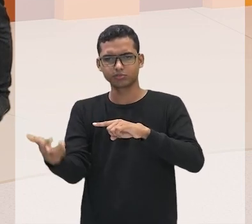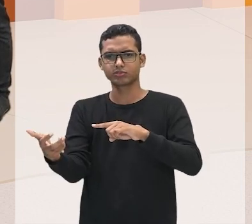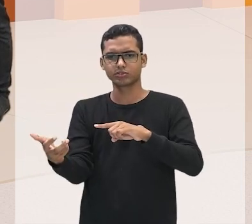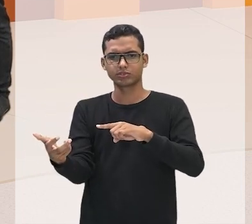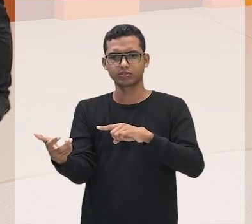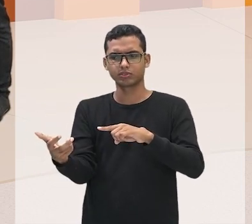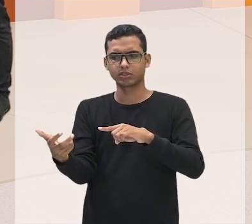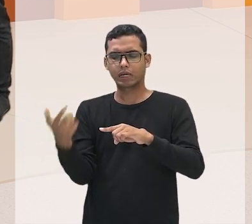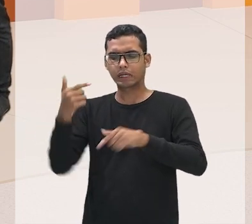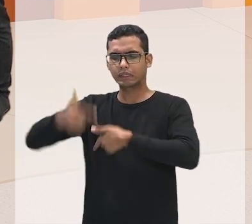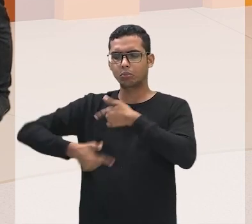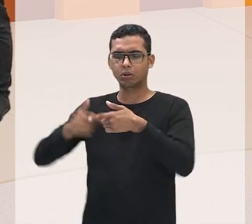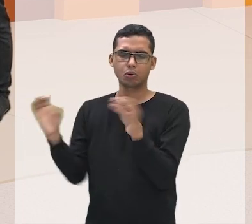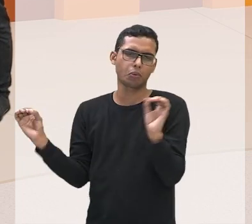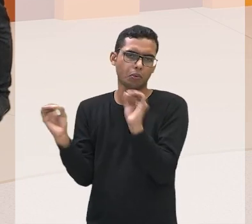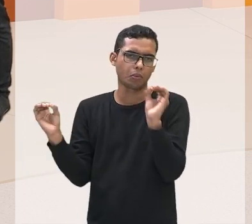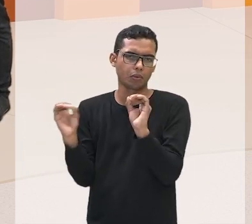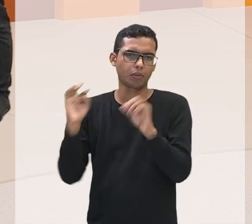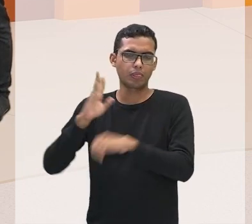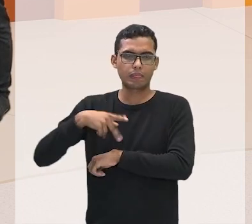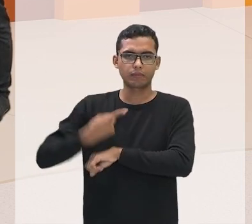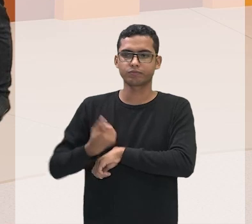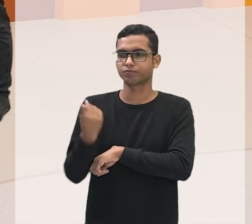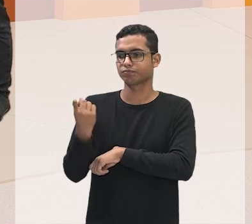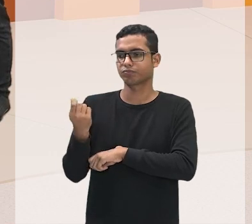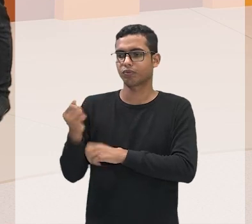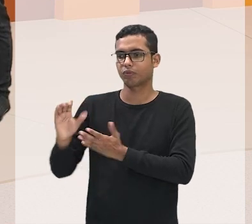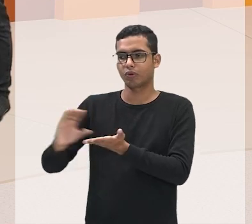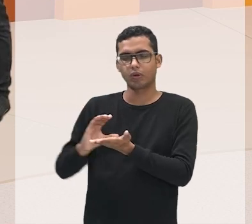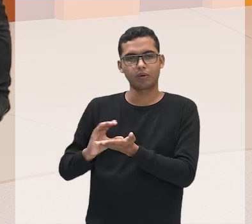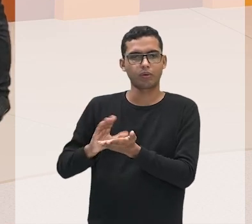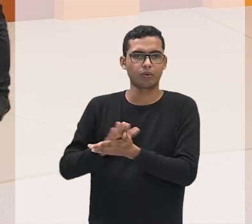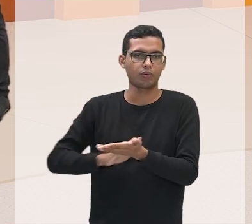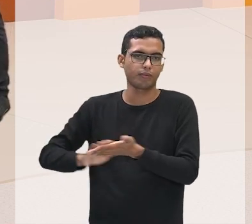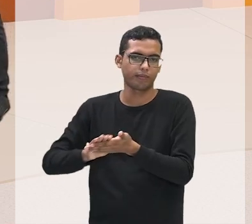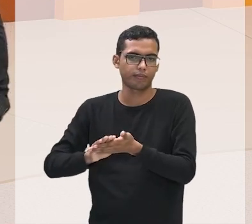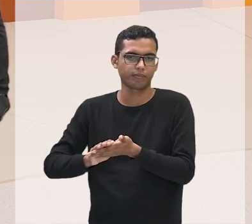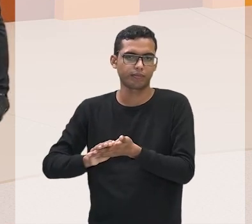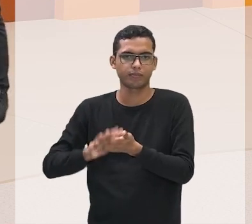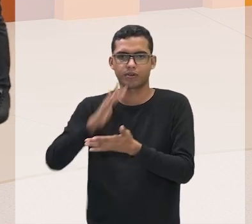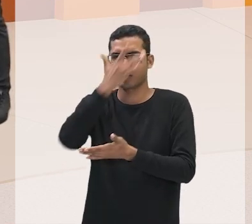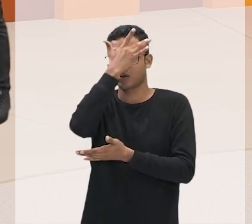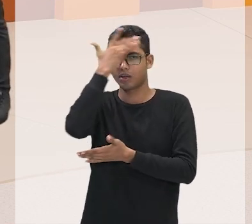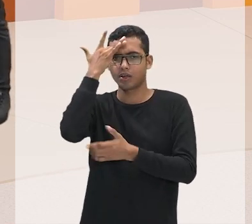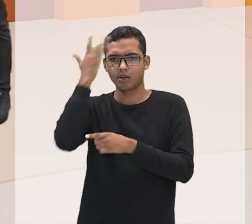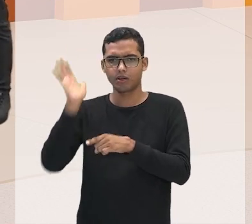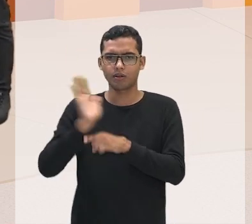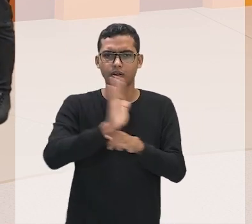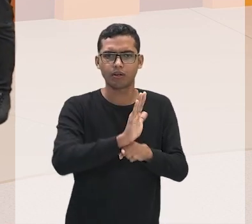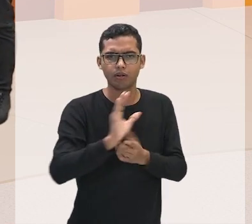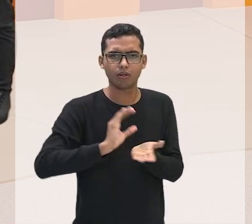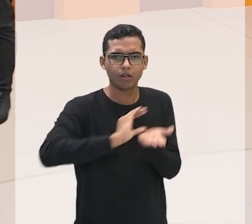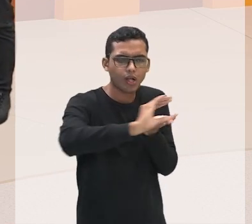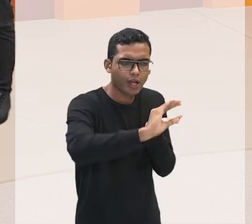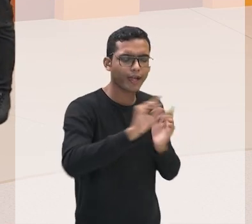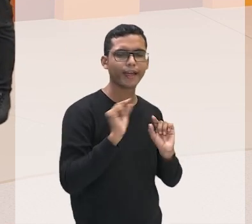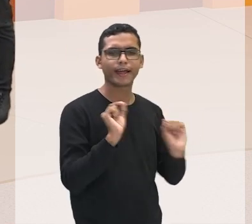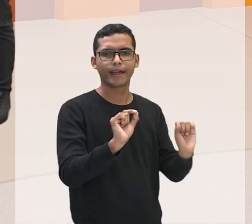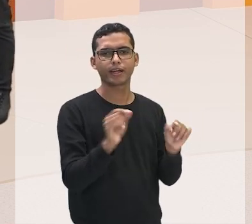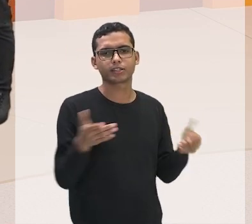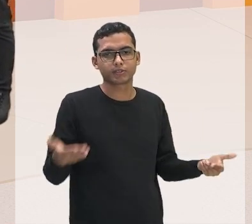ficando sem trabalhar ele vai ficar sem receber e aí quem vai sustentar a família dele? Então essa questão da